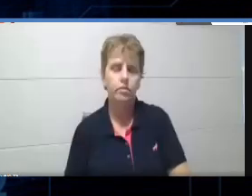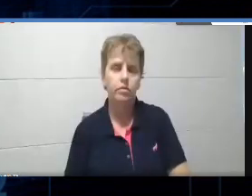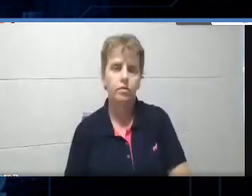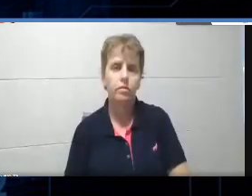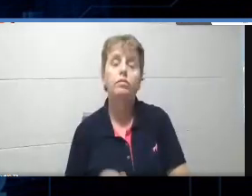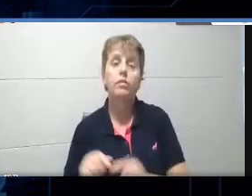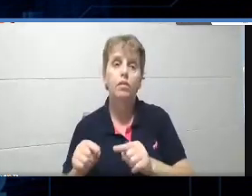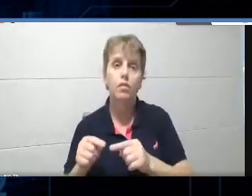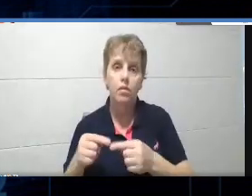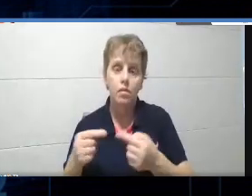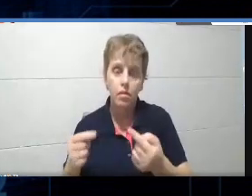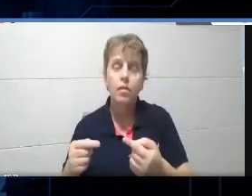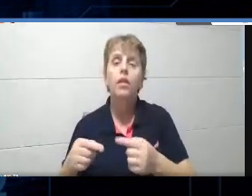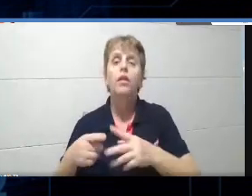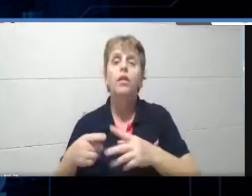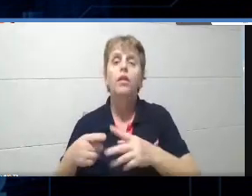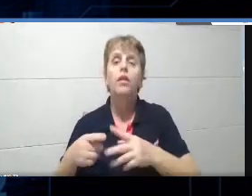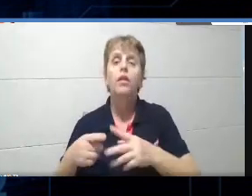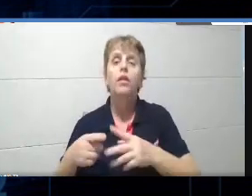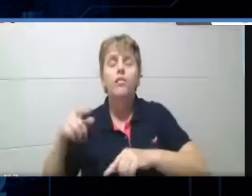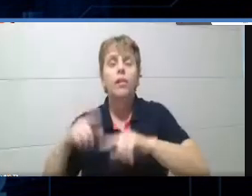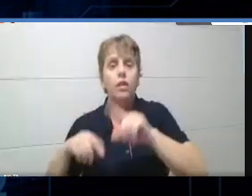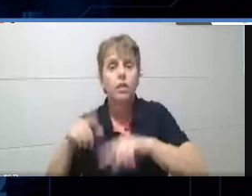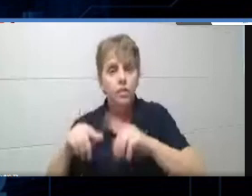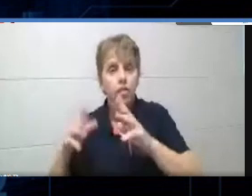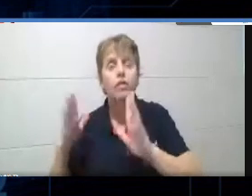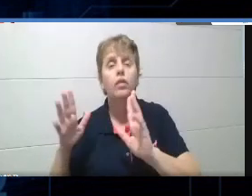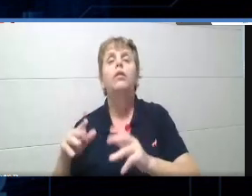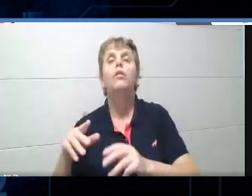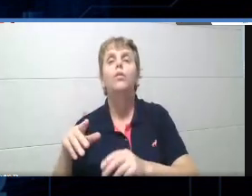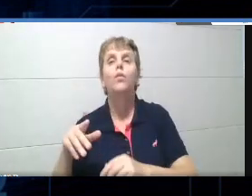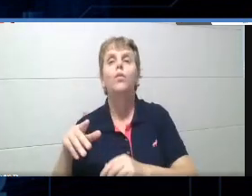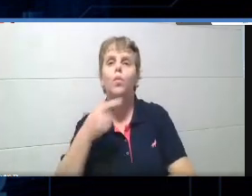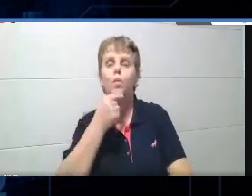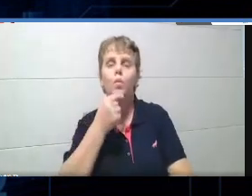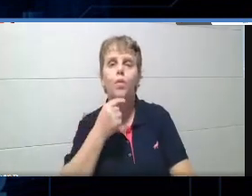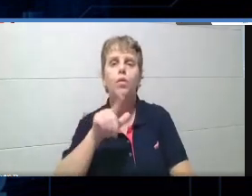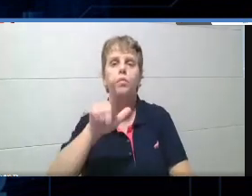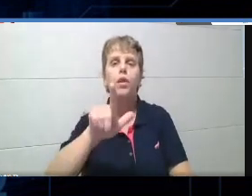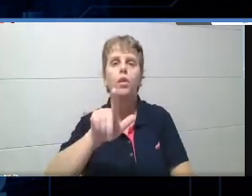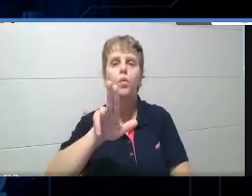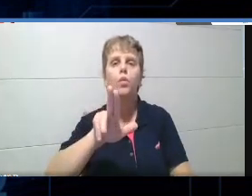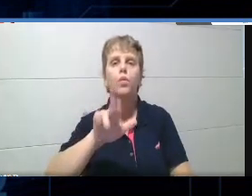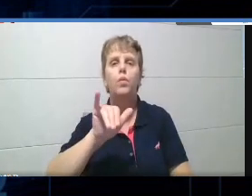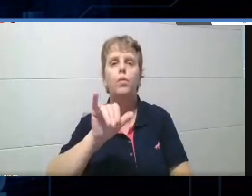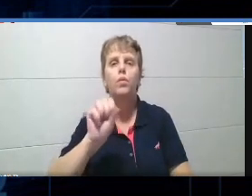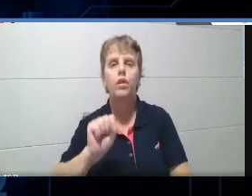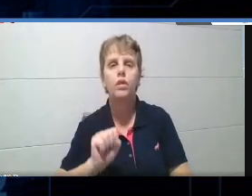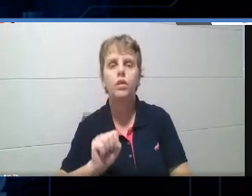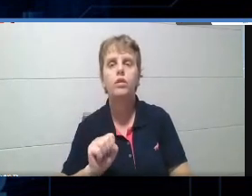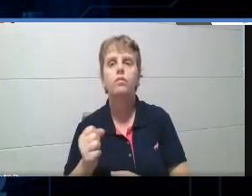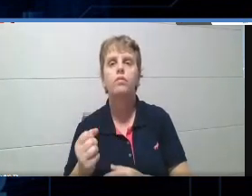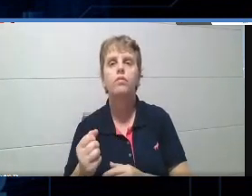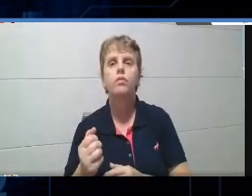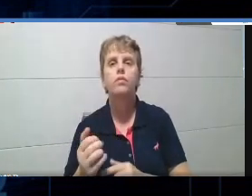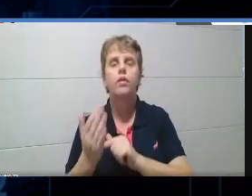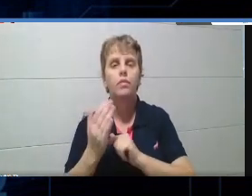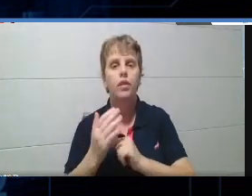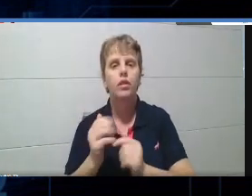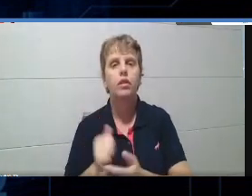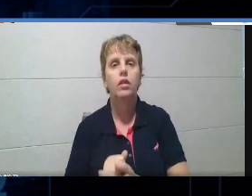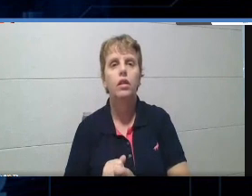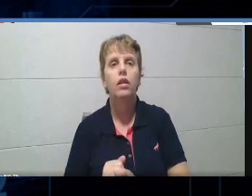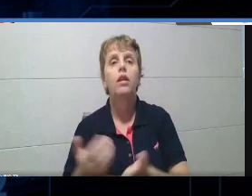mais ferramentas, mais informações, o meu colega Luiz vai trazer pra você, e antes, pra finalizar a minha parte aqui, quero trazer um